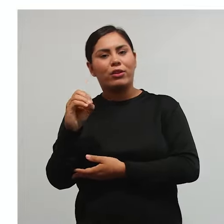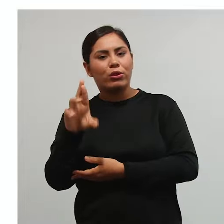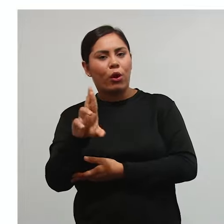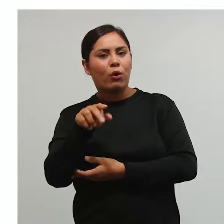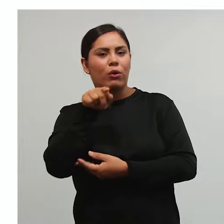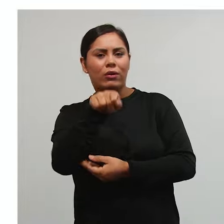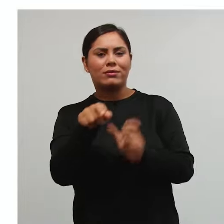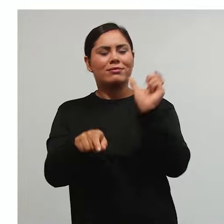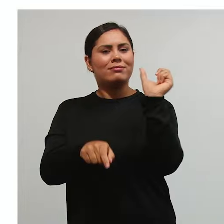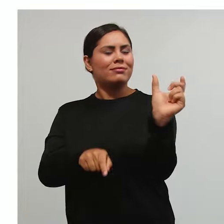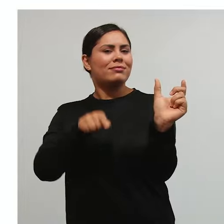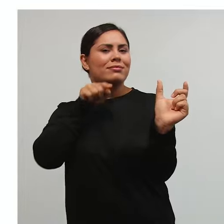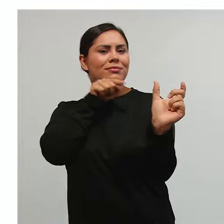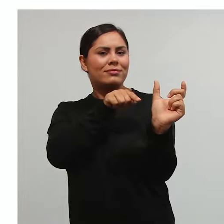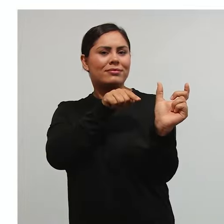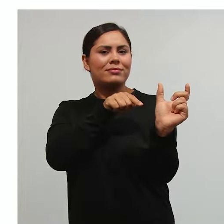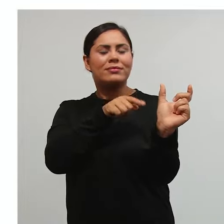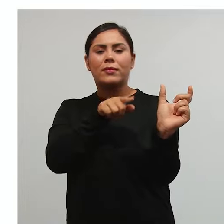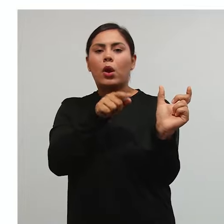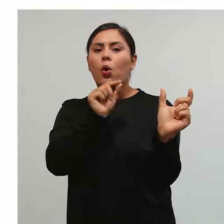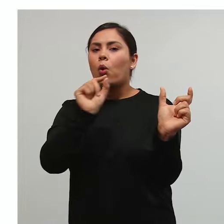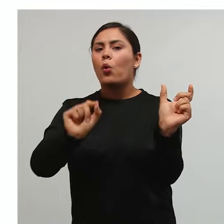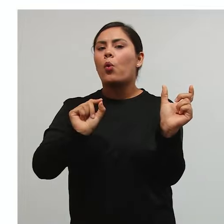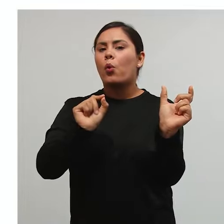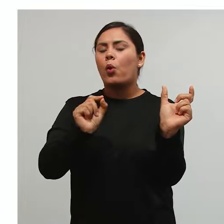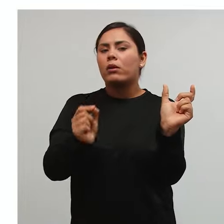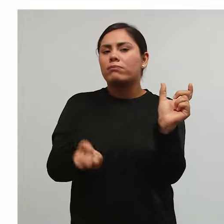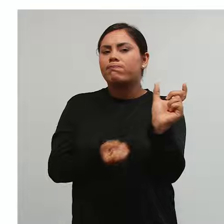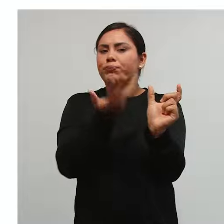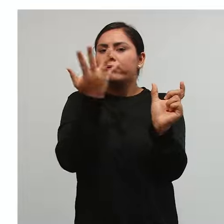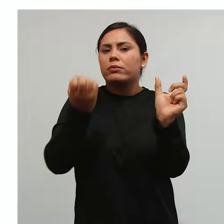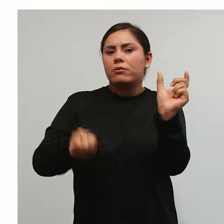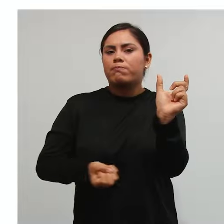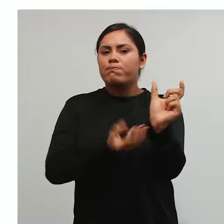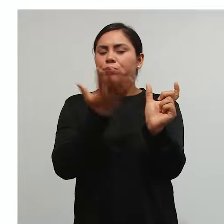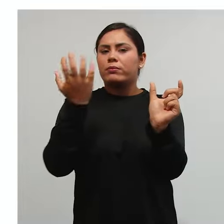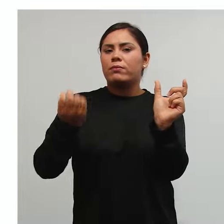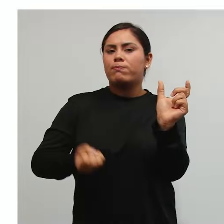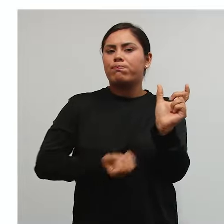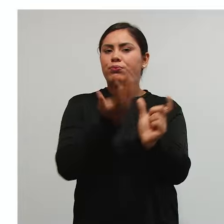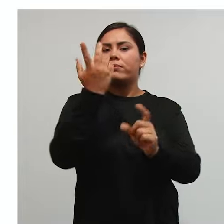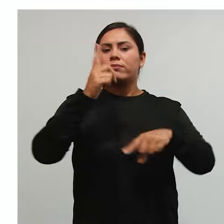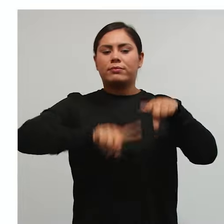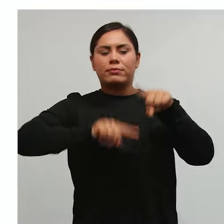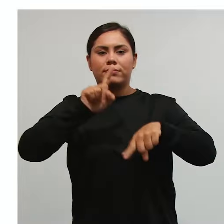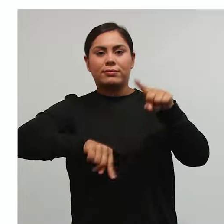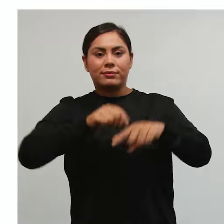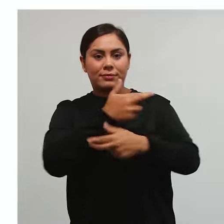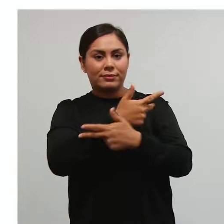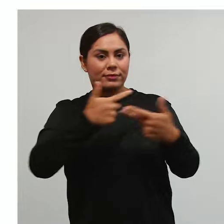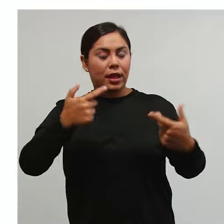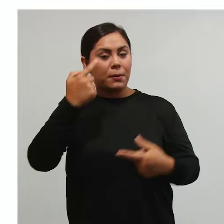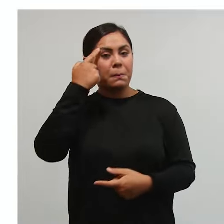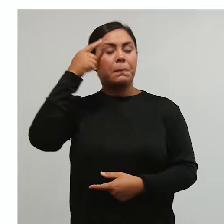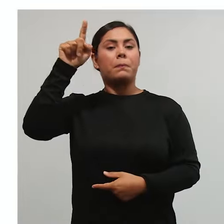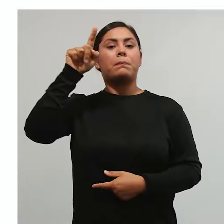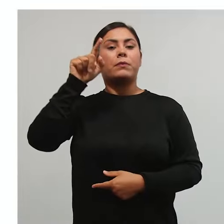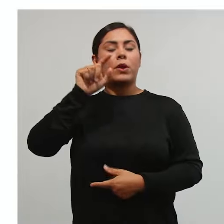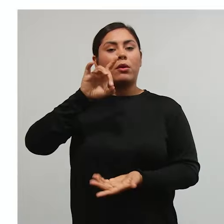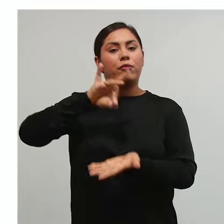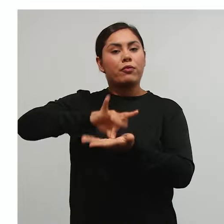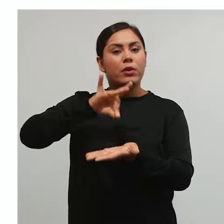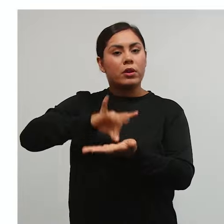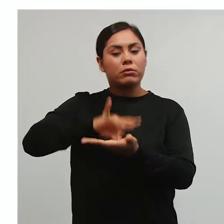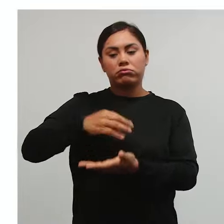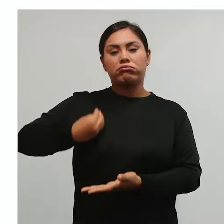próprio nome já diz, né? Ele está gerando porque ele é a materialização da hipótese de incidência. É o